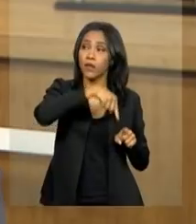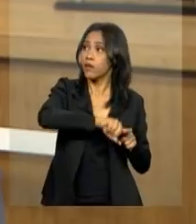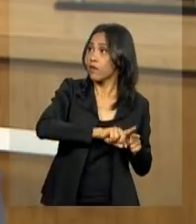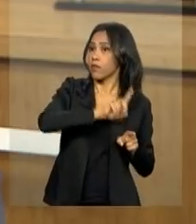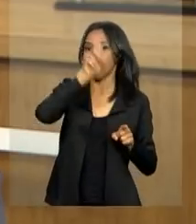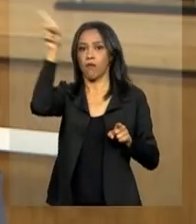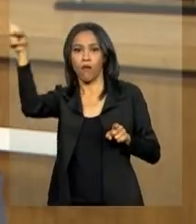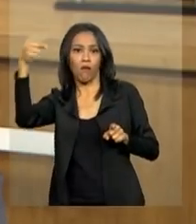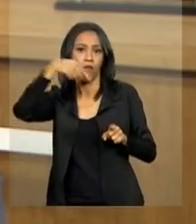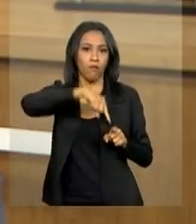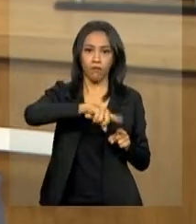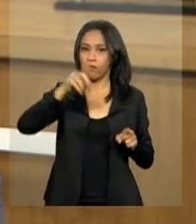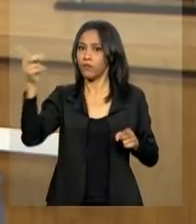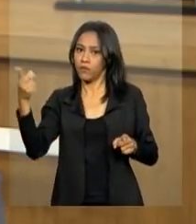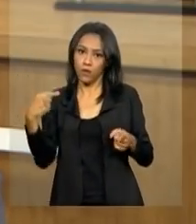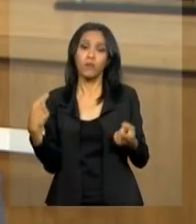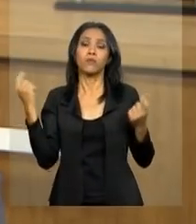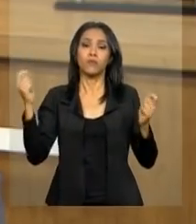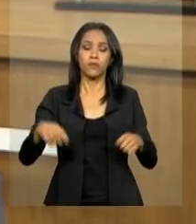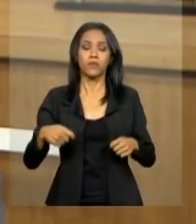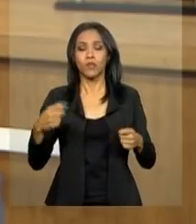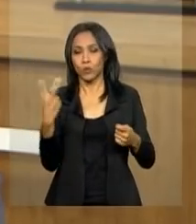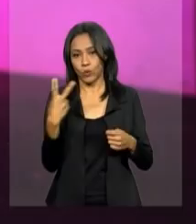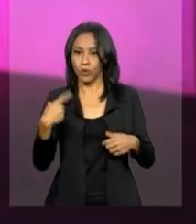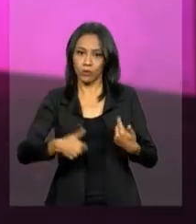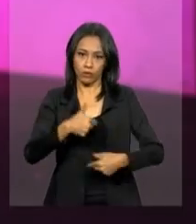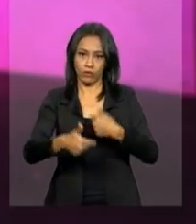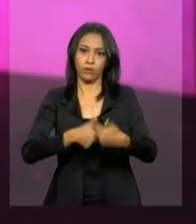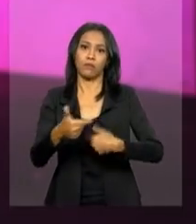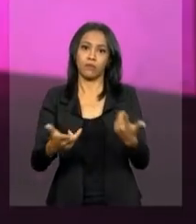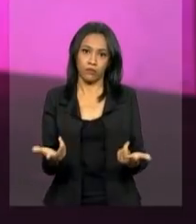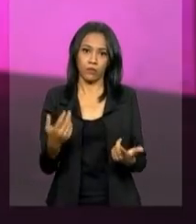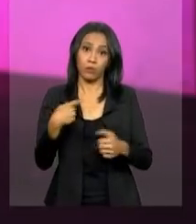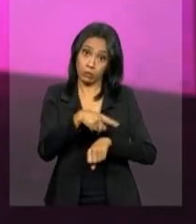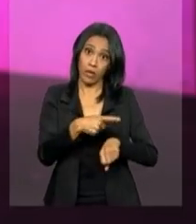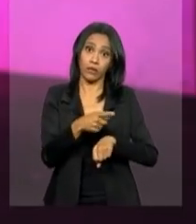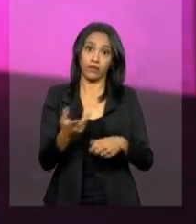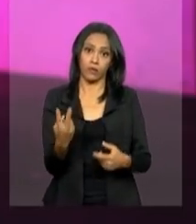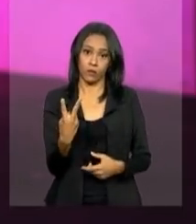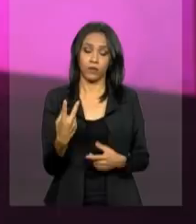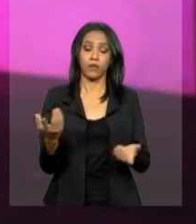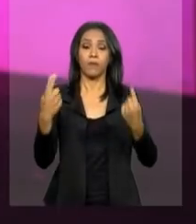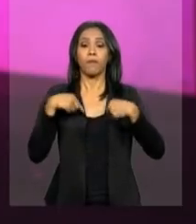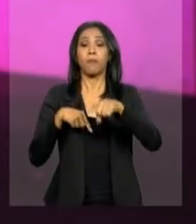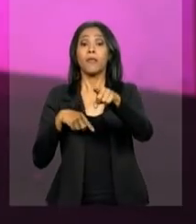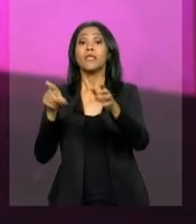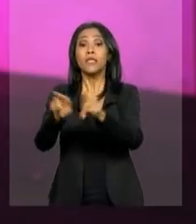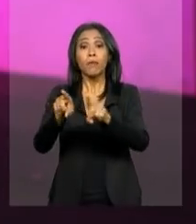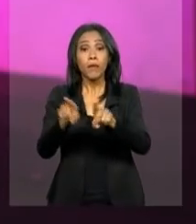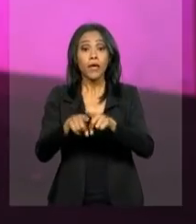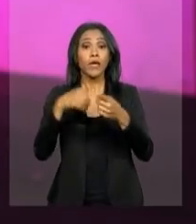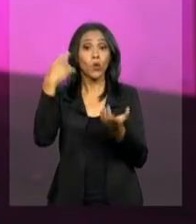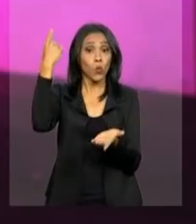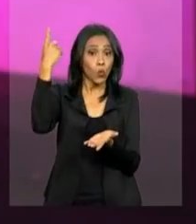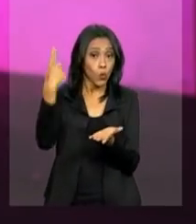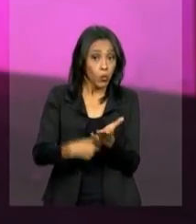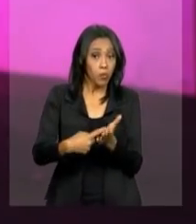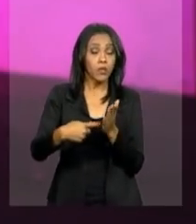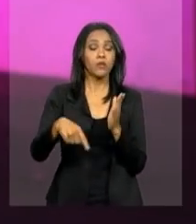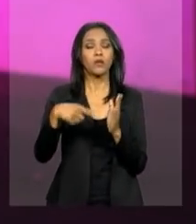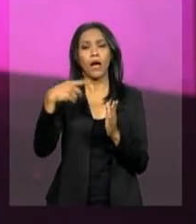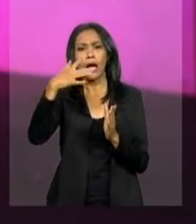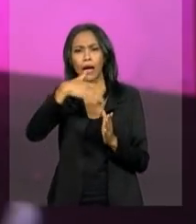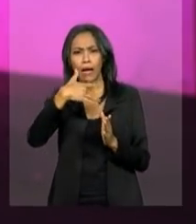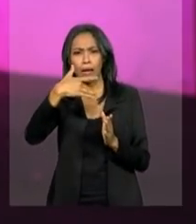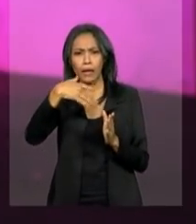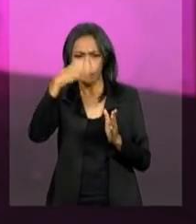atividades negociais que elas possuem nos dois países. O acordo também prevê que a empresa que for enviar seu empregado para prestar